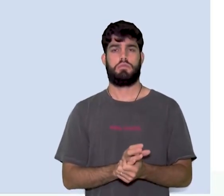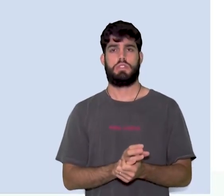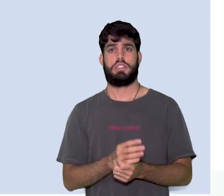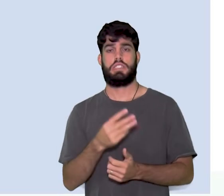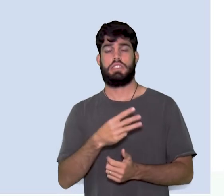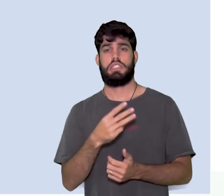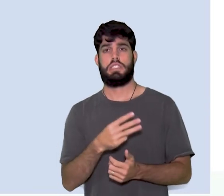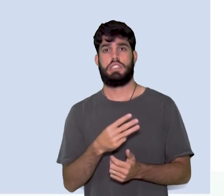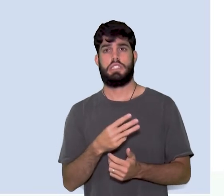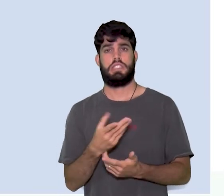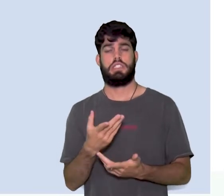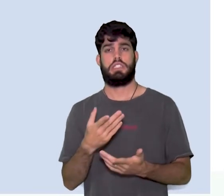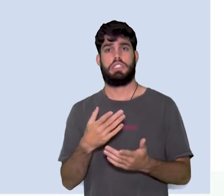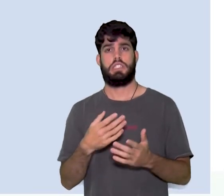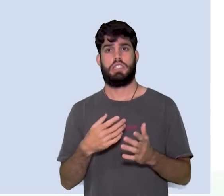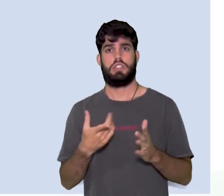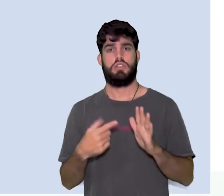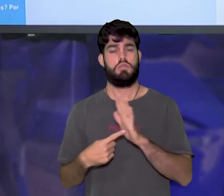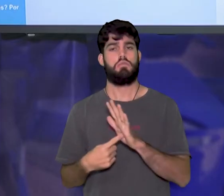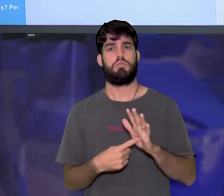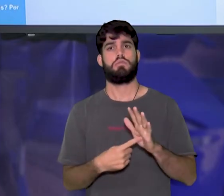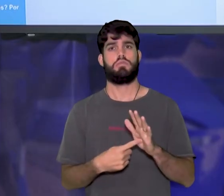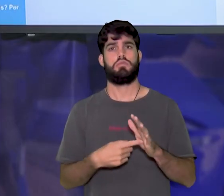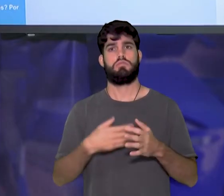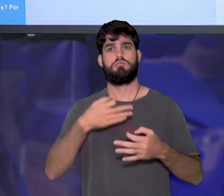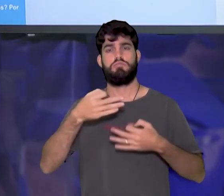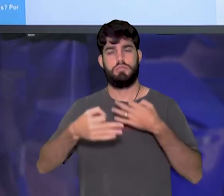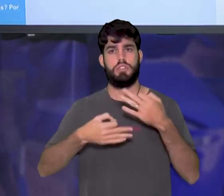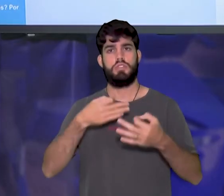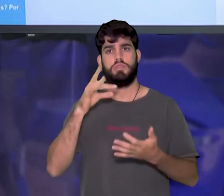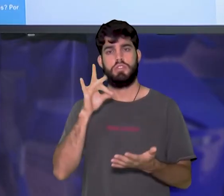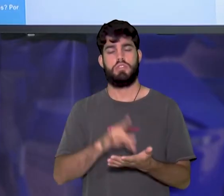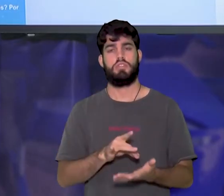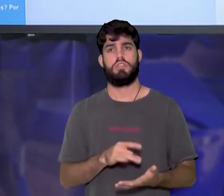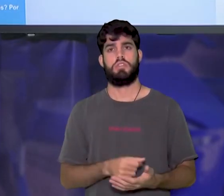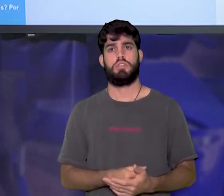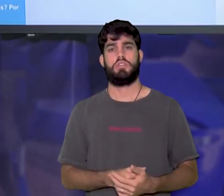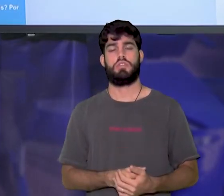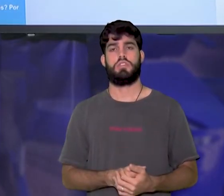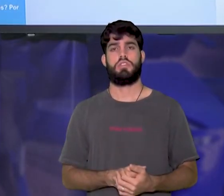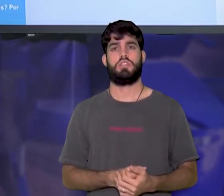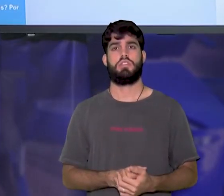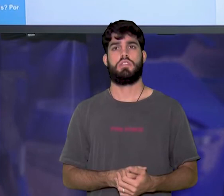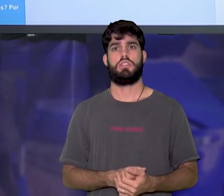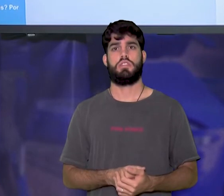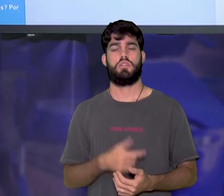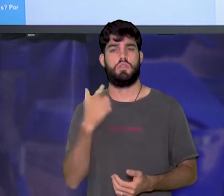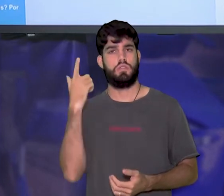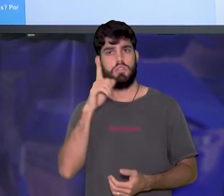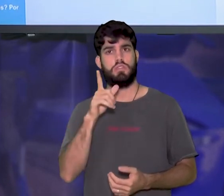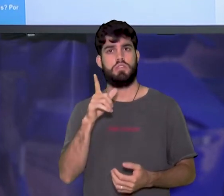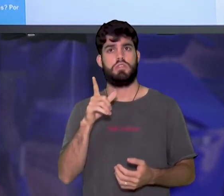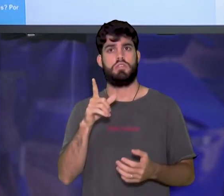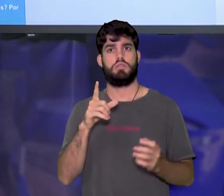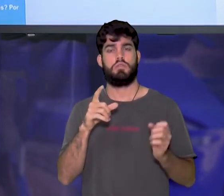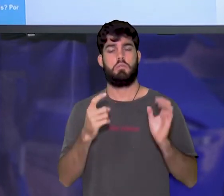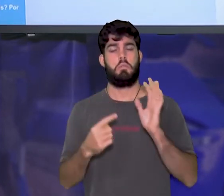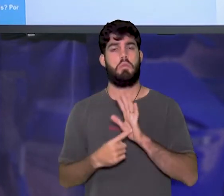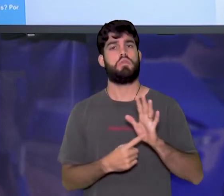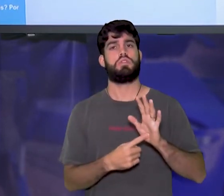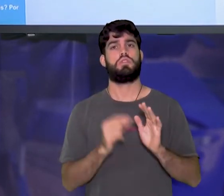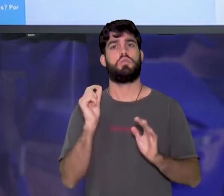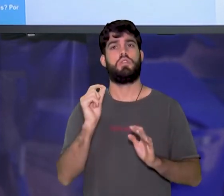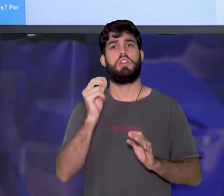explicitadas em cada caso? Seus colegas, seu professor, eles deixaram claro sobre o posicionamento